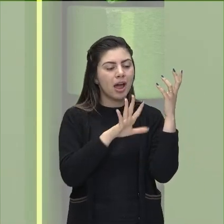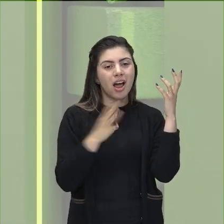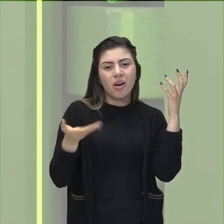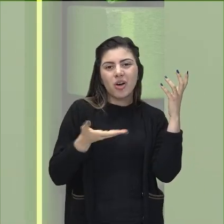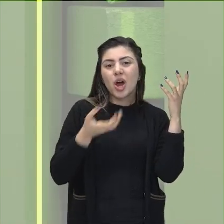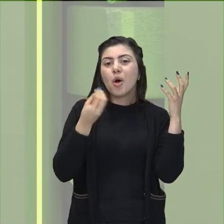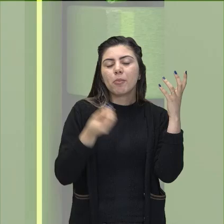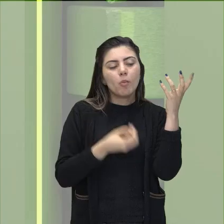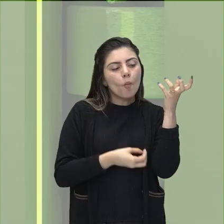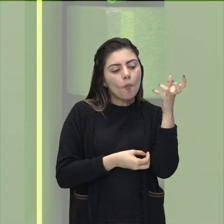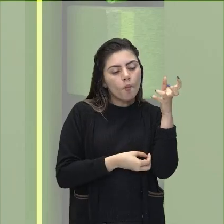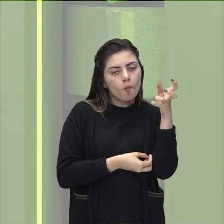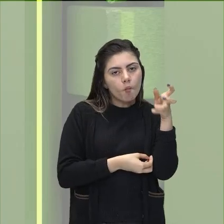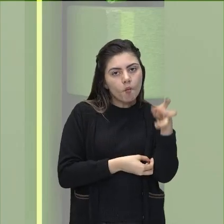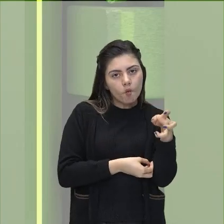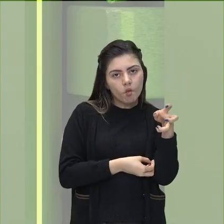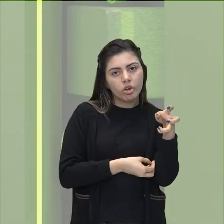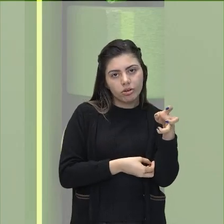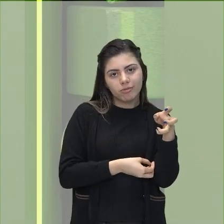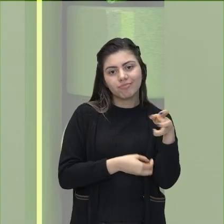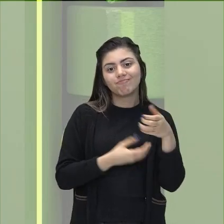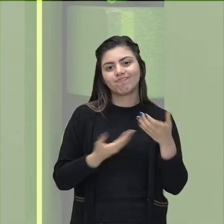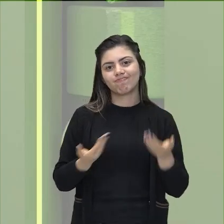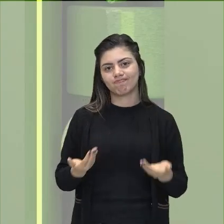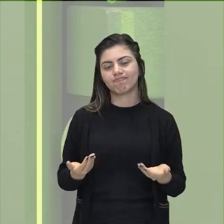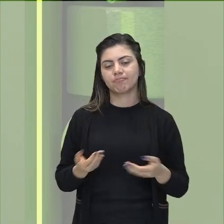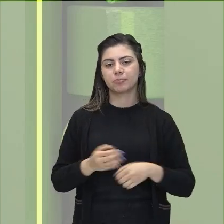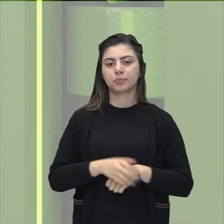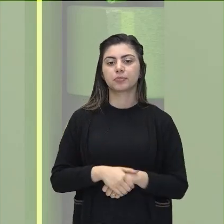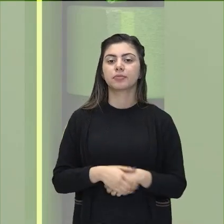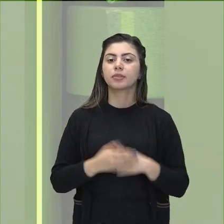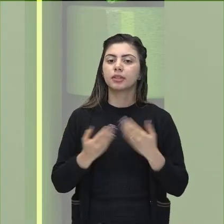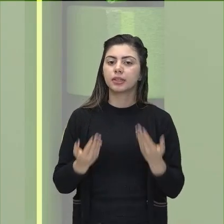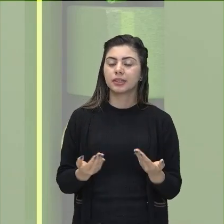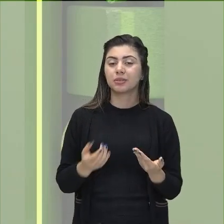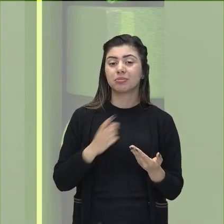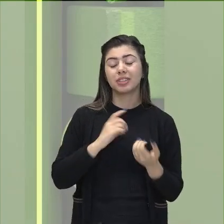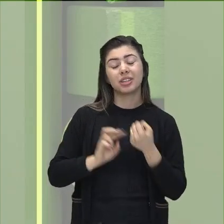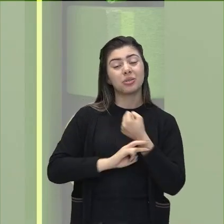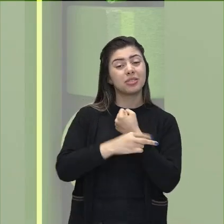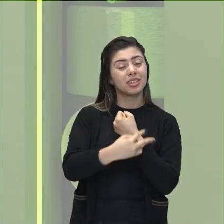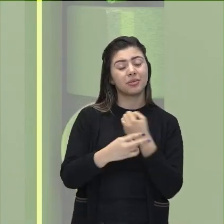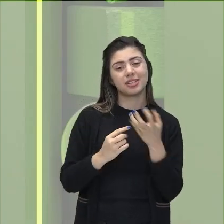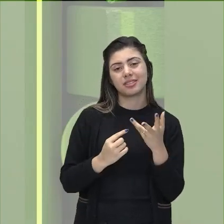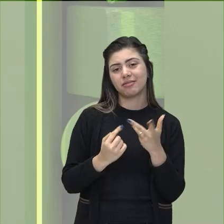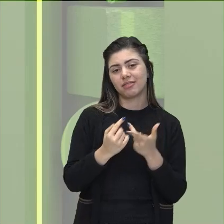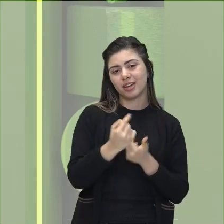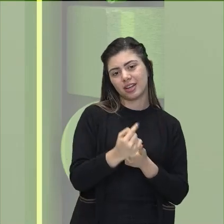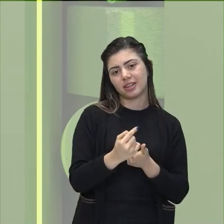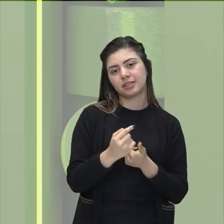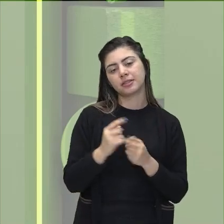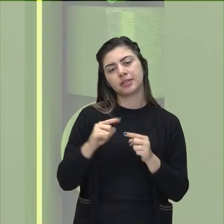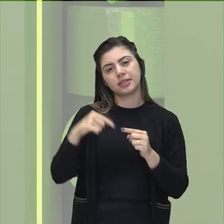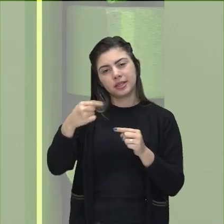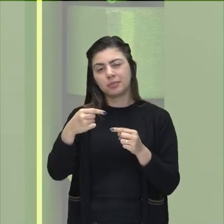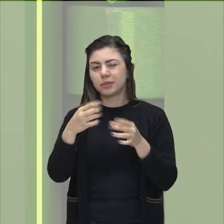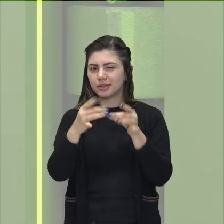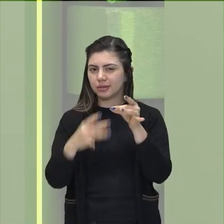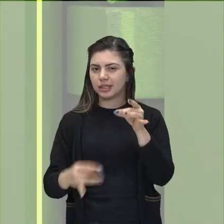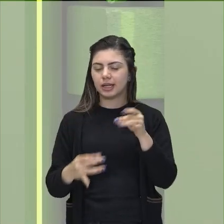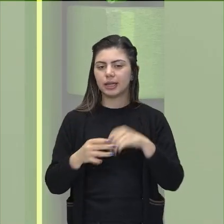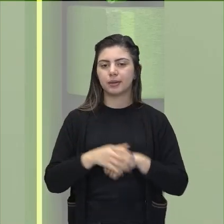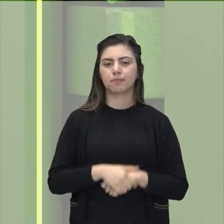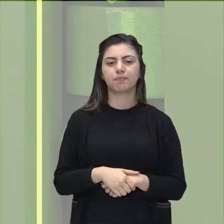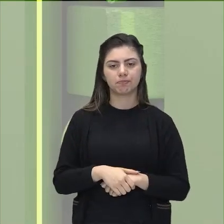agora provavelmente são árvores mortas que estão ali, tá bom? Isso tem uma série de impactos, nós podemos comentar mais à frente.